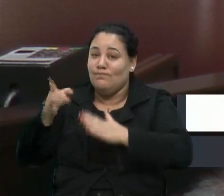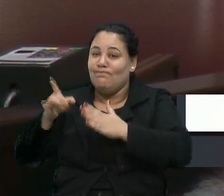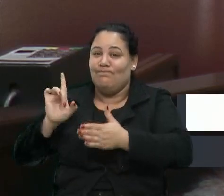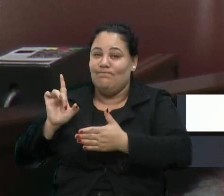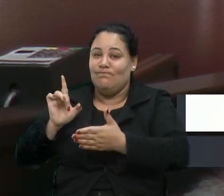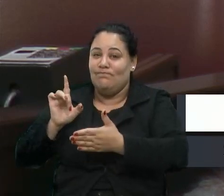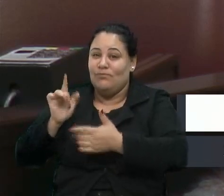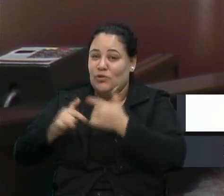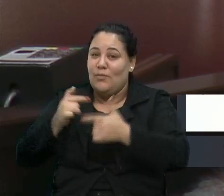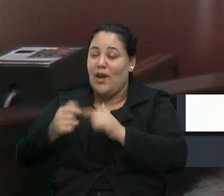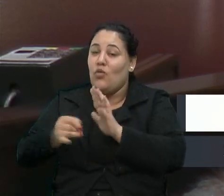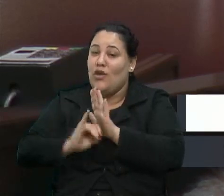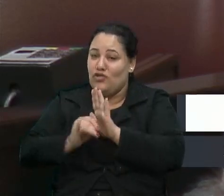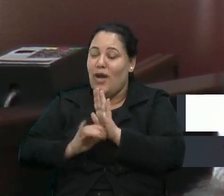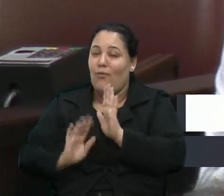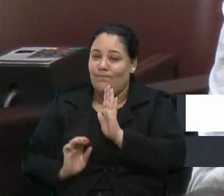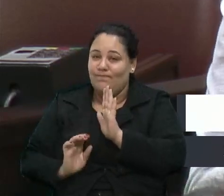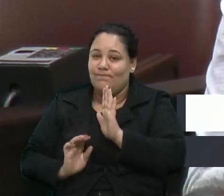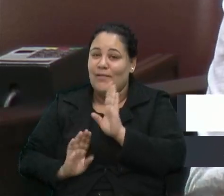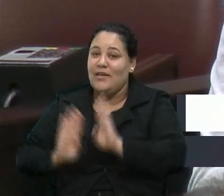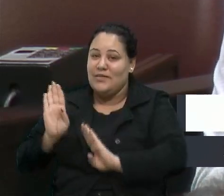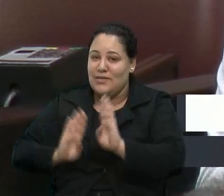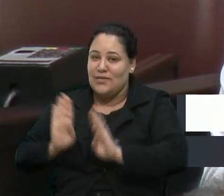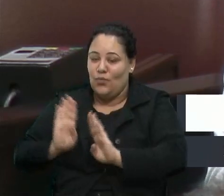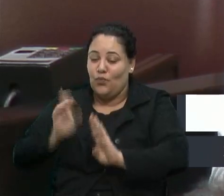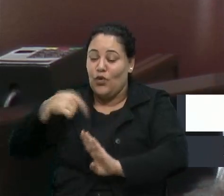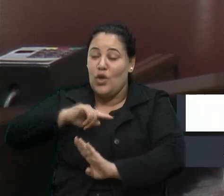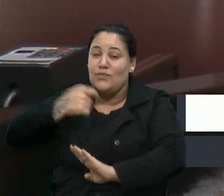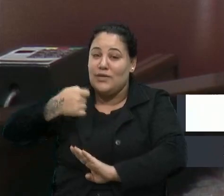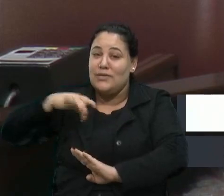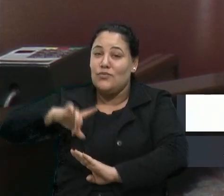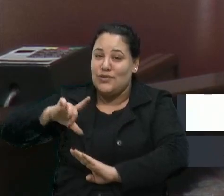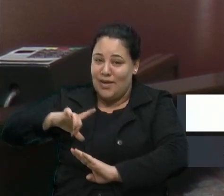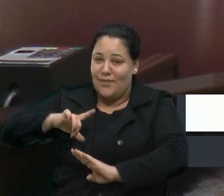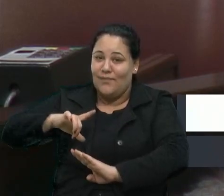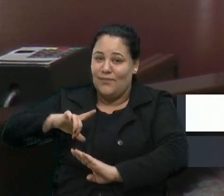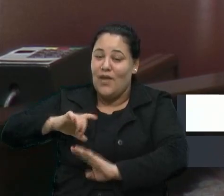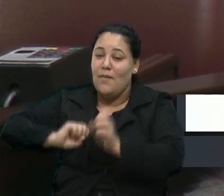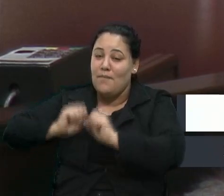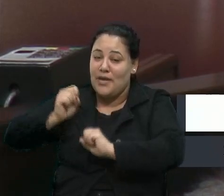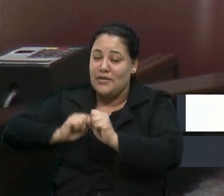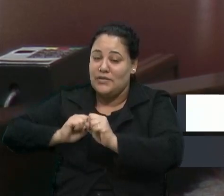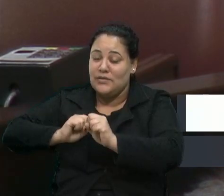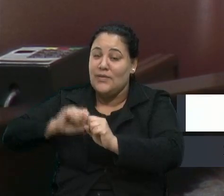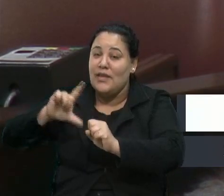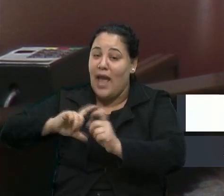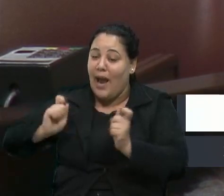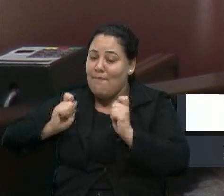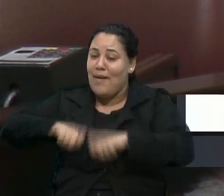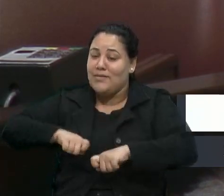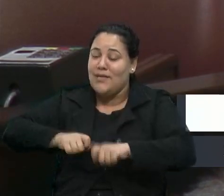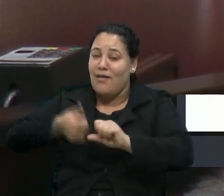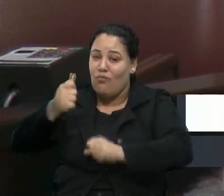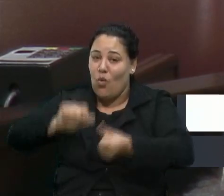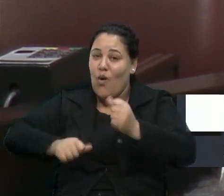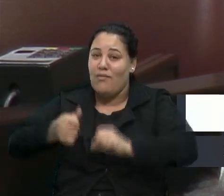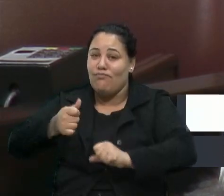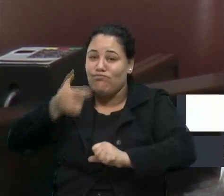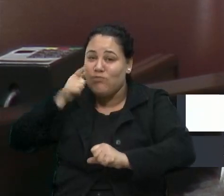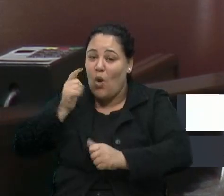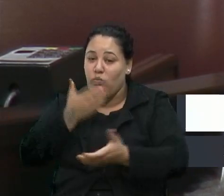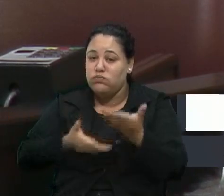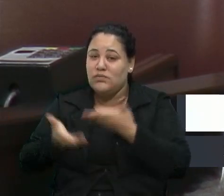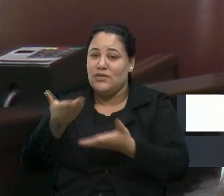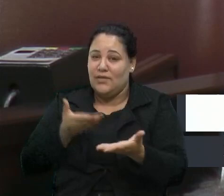seus editais. Nós precisamos cada vez mais termos empresas com credibilidade, vereador Fantinel, que